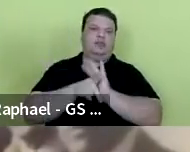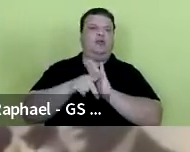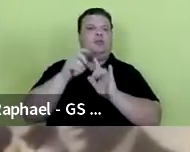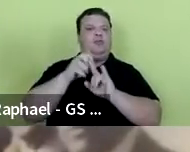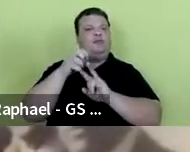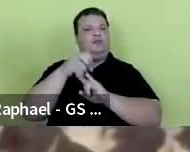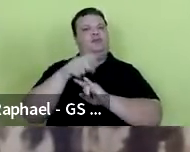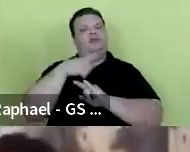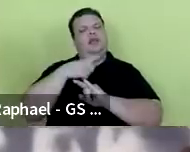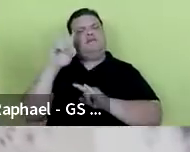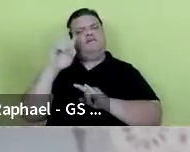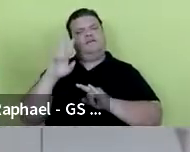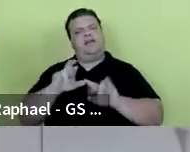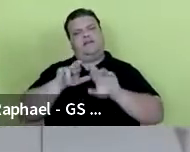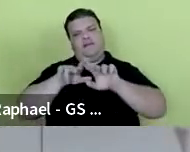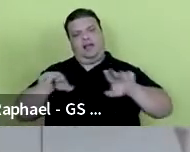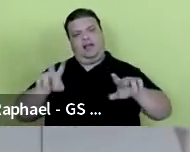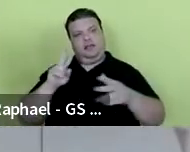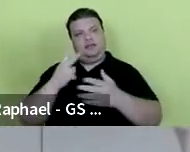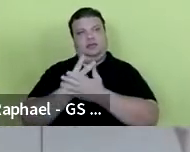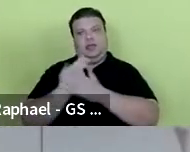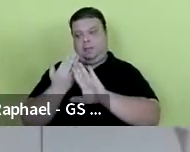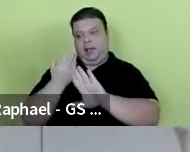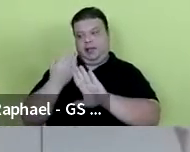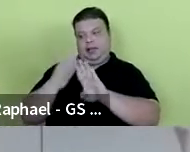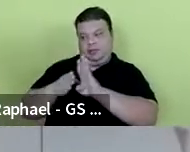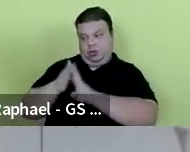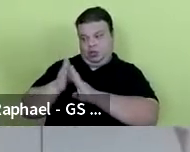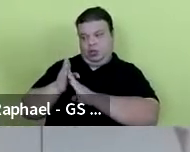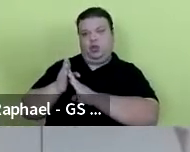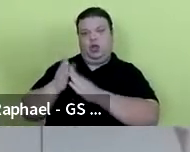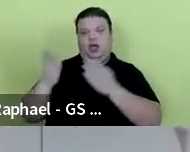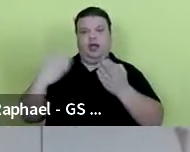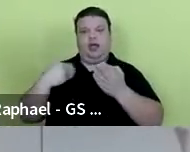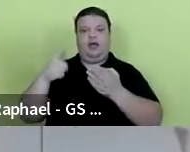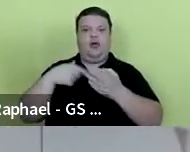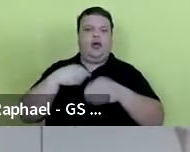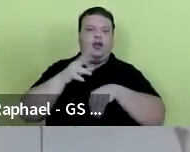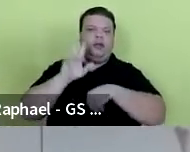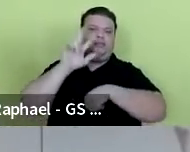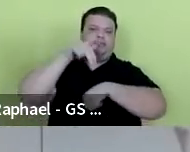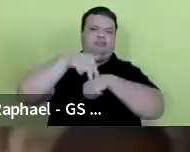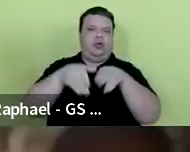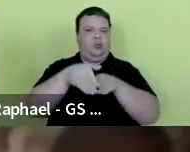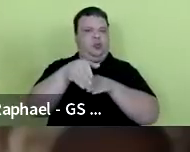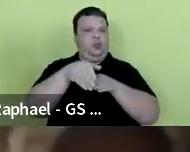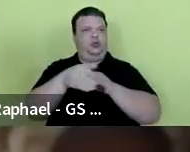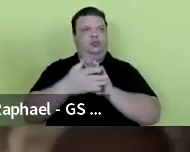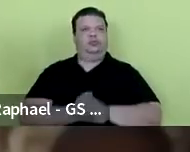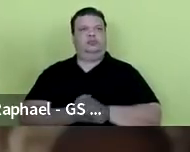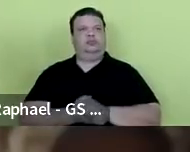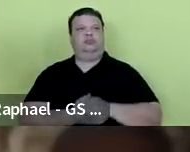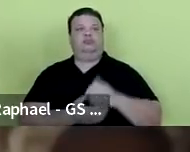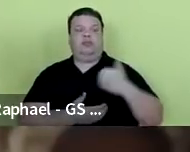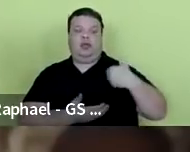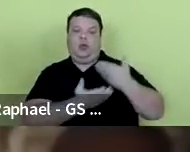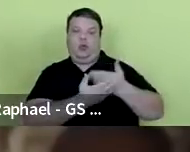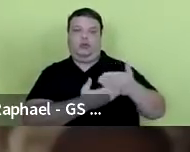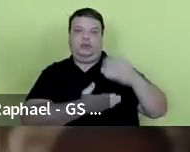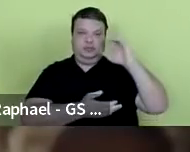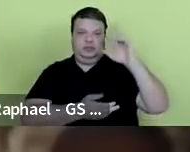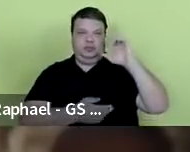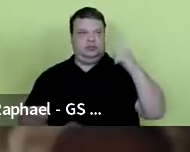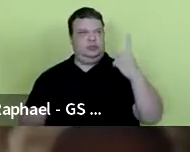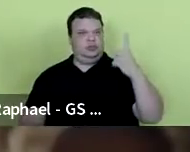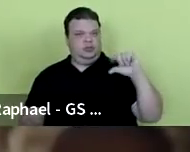E muitas vezes, quem um dia foi orientado, passa a ser orientador. Eu comecei minha carreira científica em